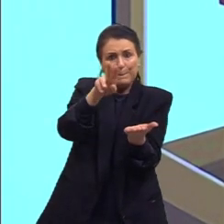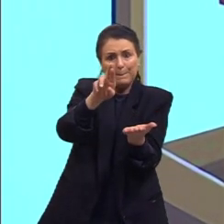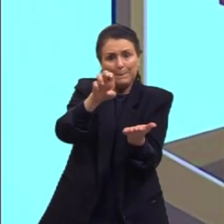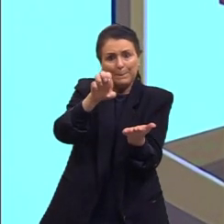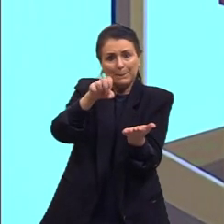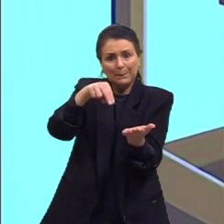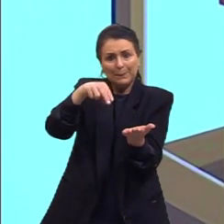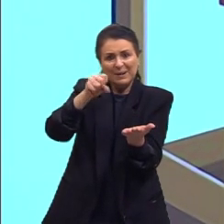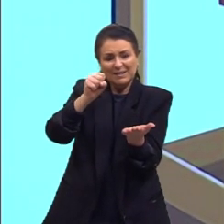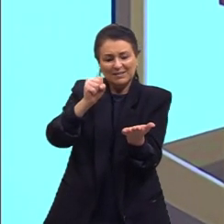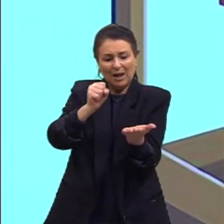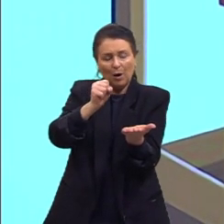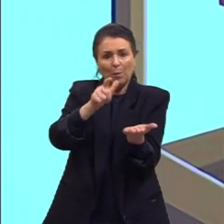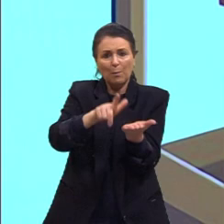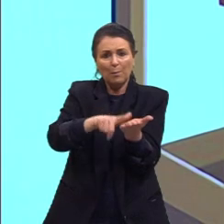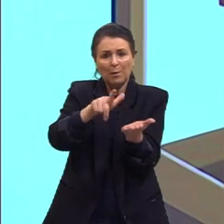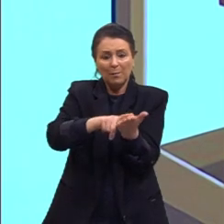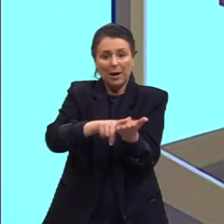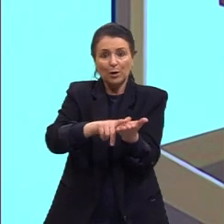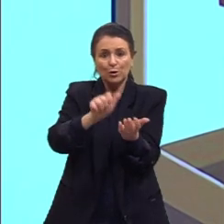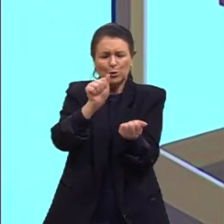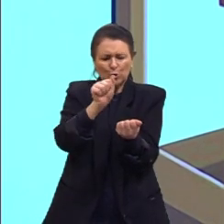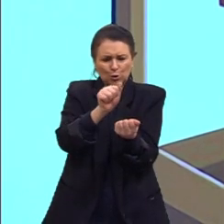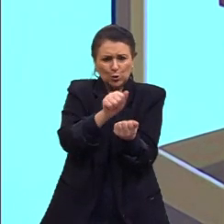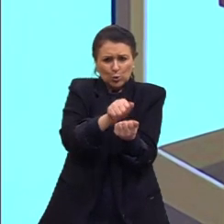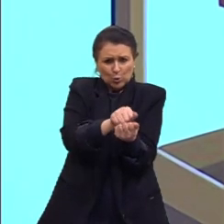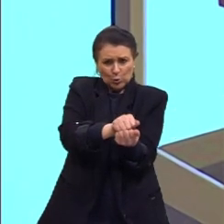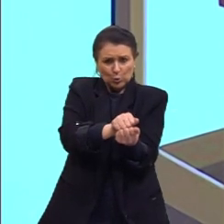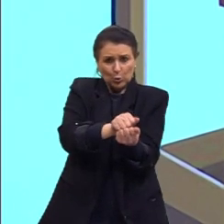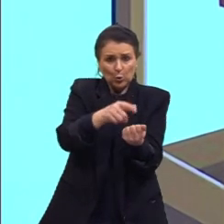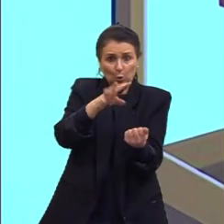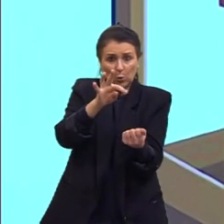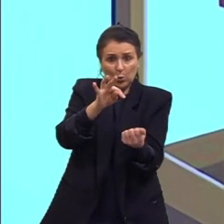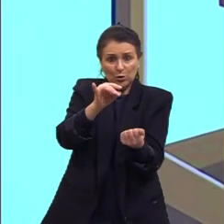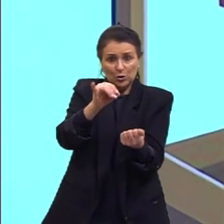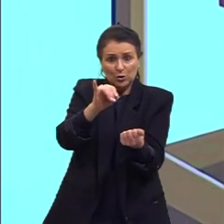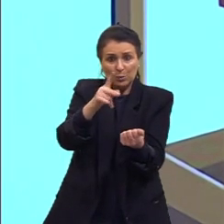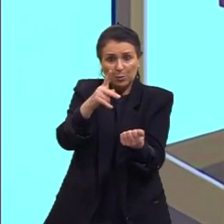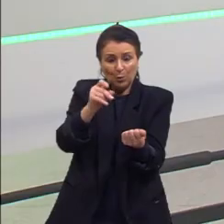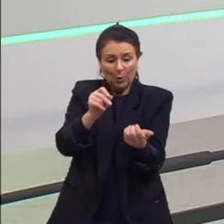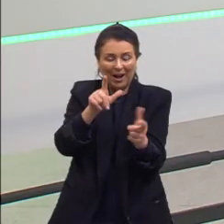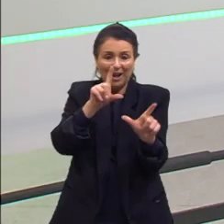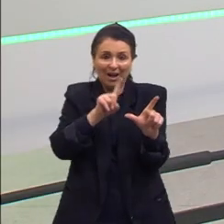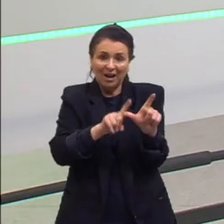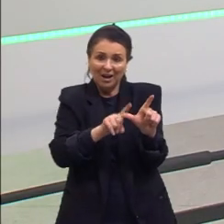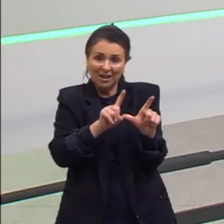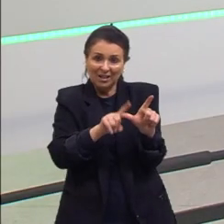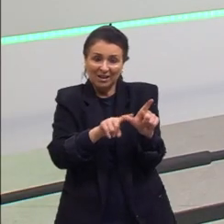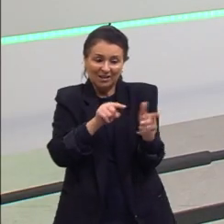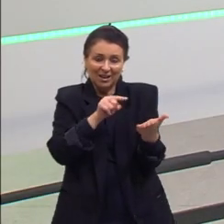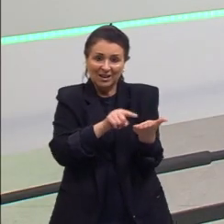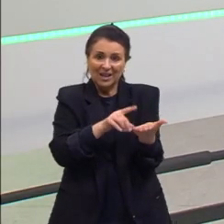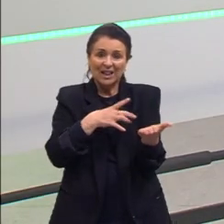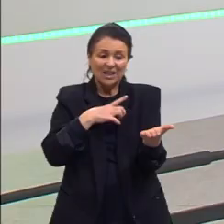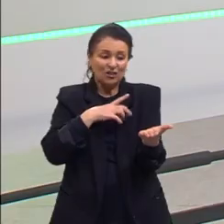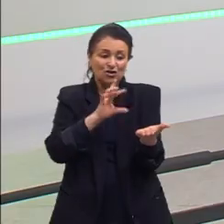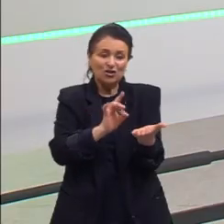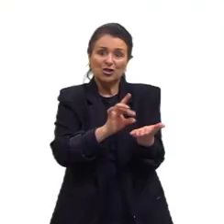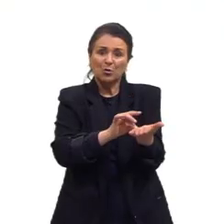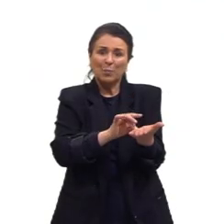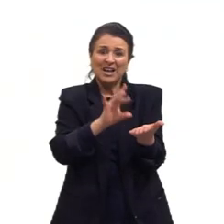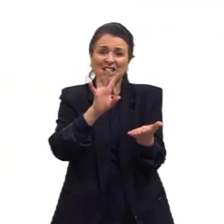naqueles tipos, ou seja, naquelas letras, que estavam ali embebidas com uma